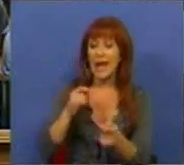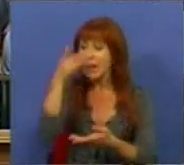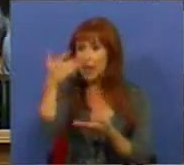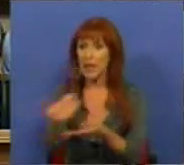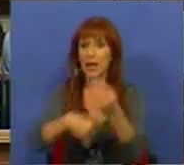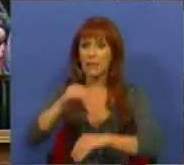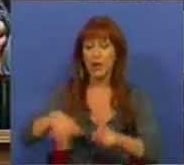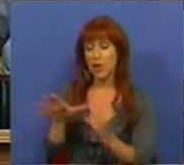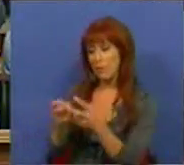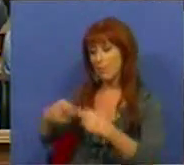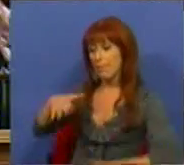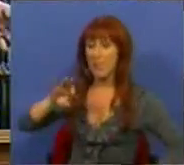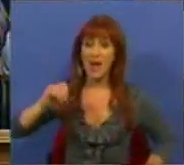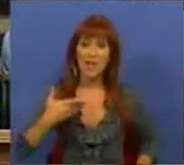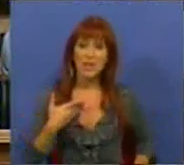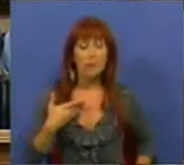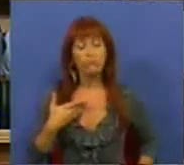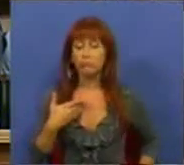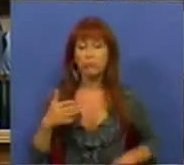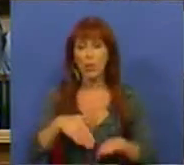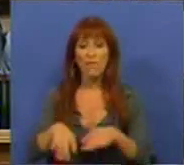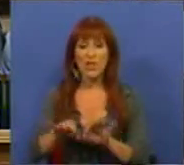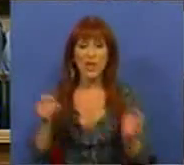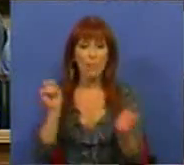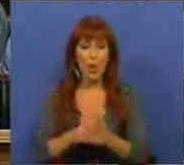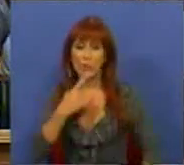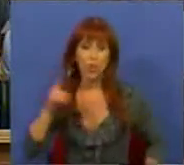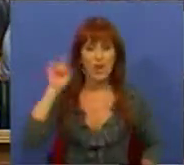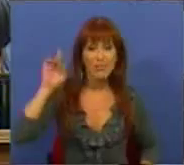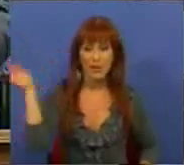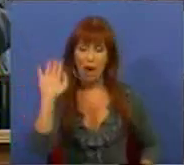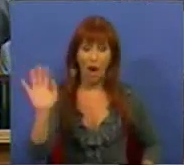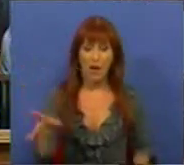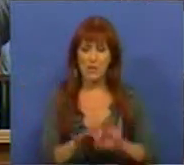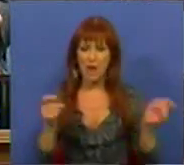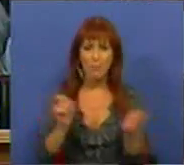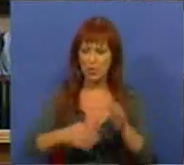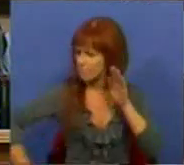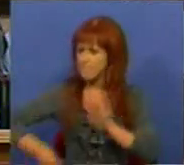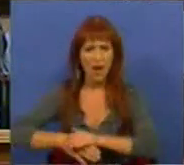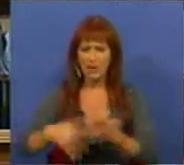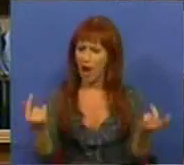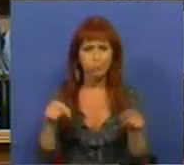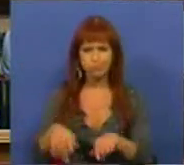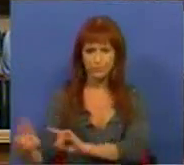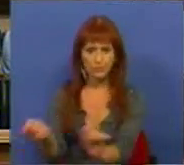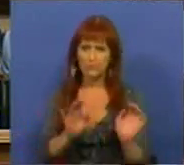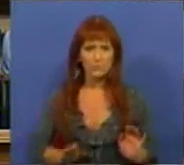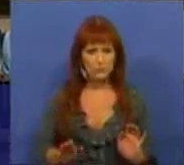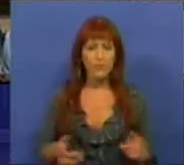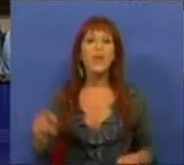referendo. bancada do PSD não a tomou como um ponto importante, nem como um ponto de partida deste debate.